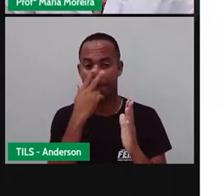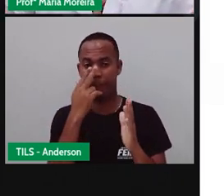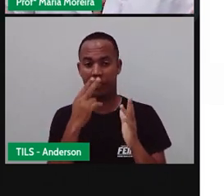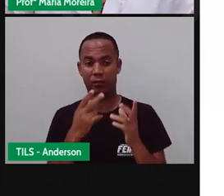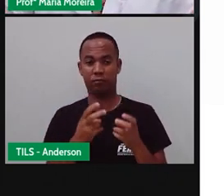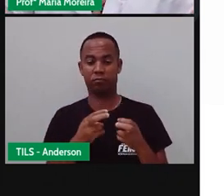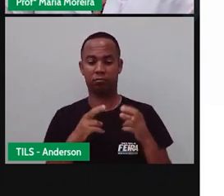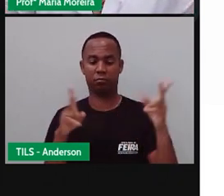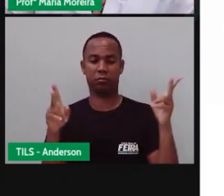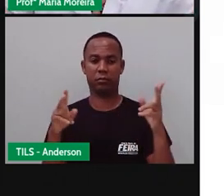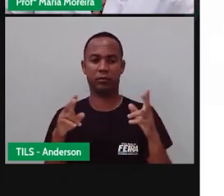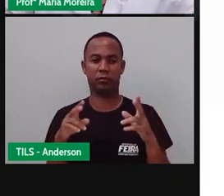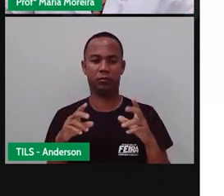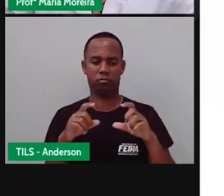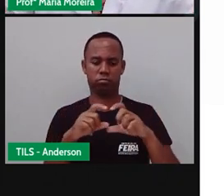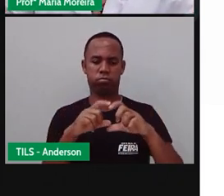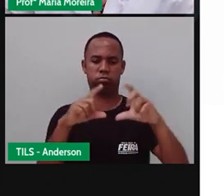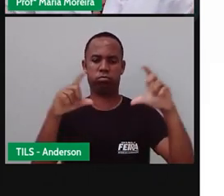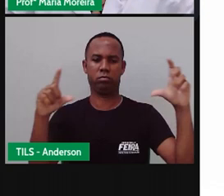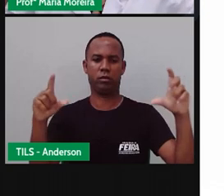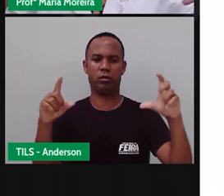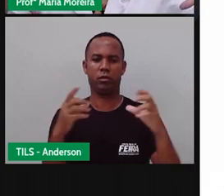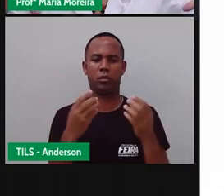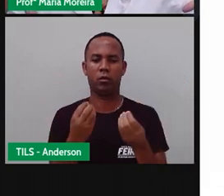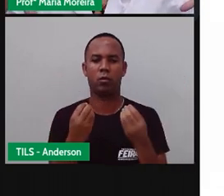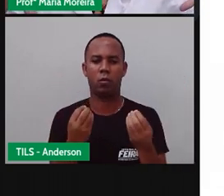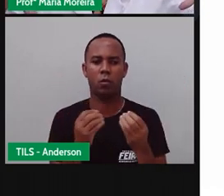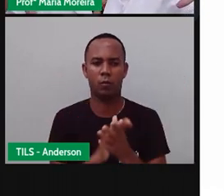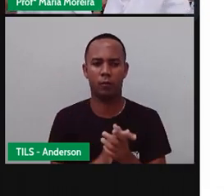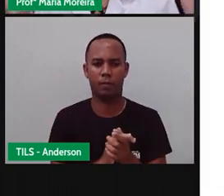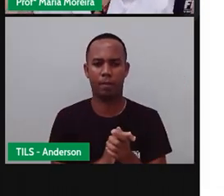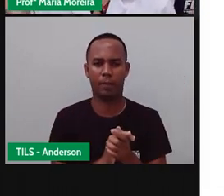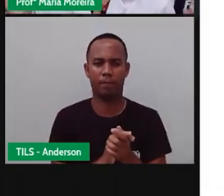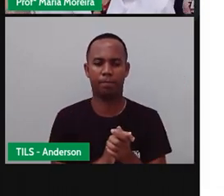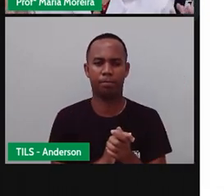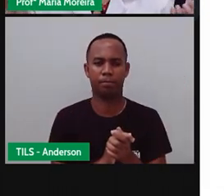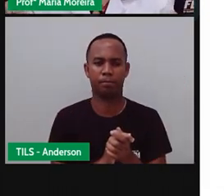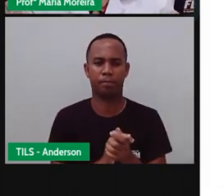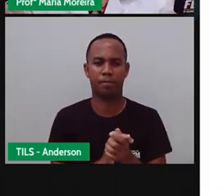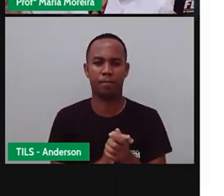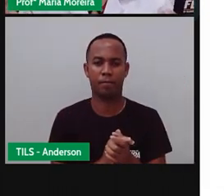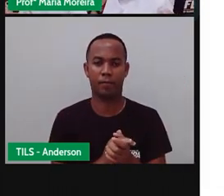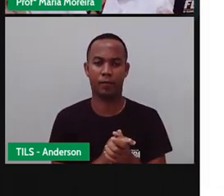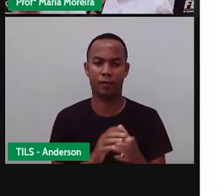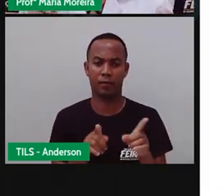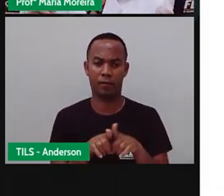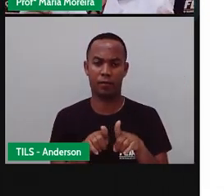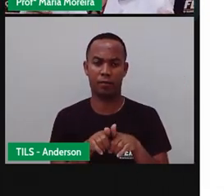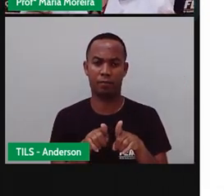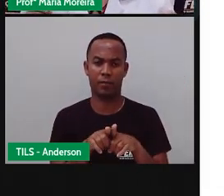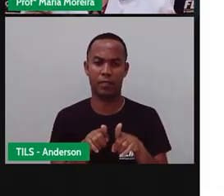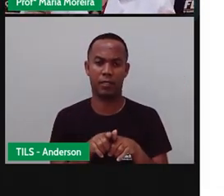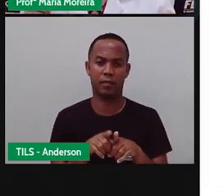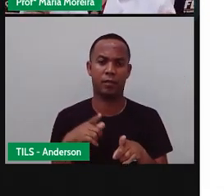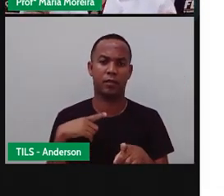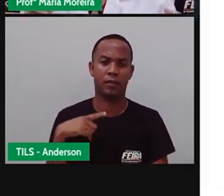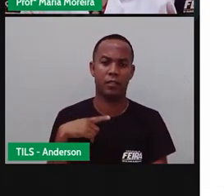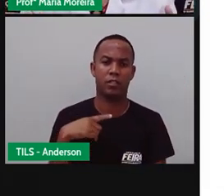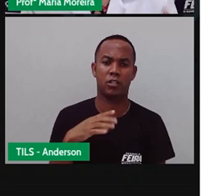onomatopeia bem grande, né, tipo esse daí. Ah, sim, o relógio também pode aparecer como tic-tac, tá?